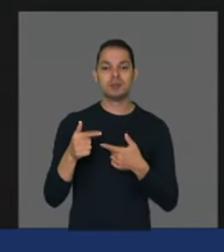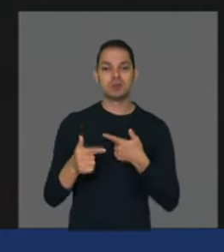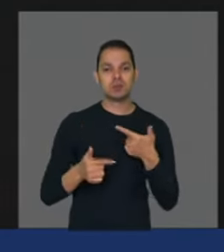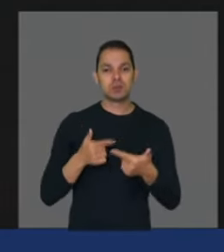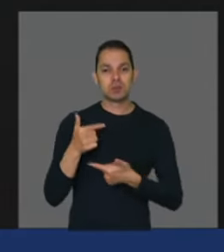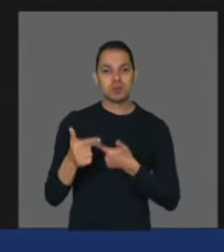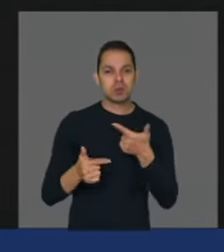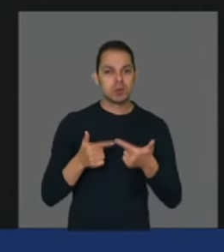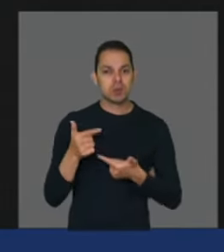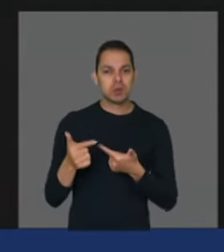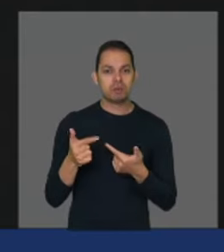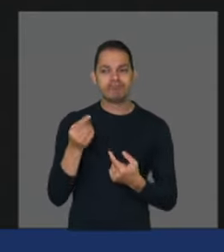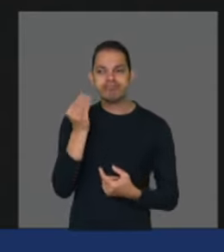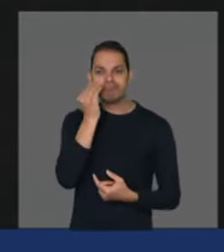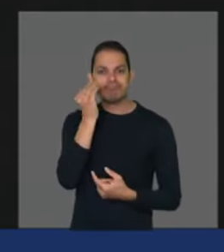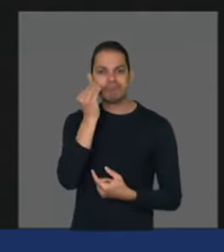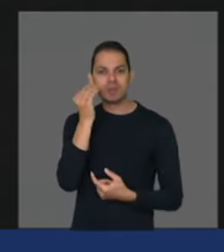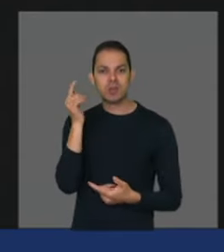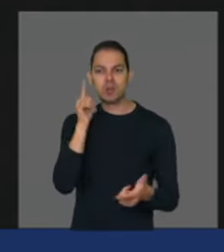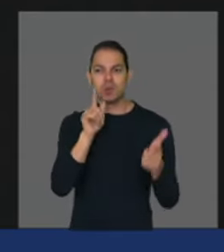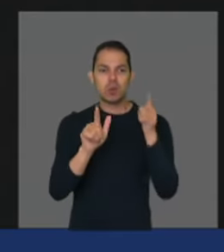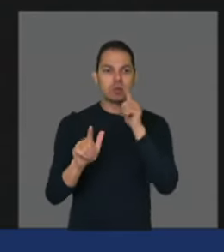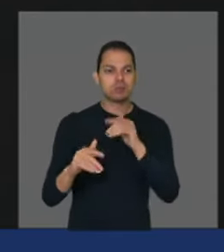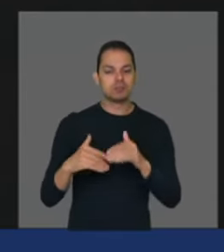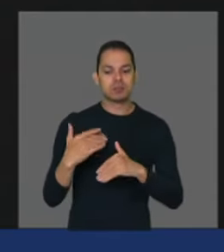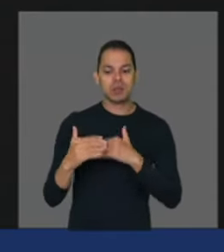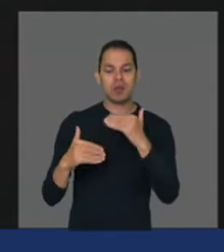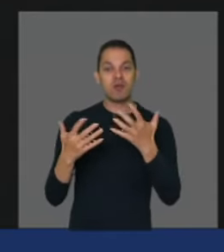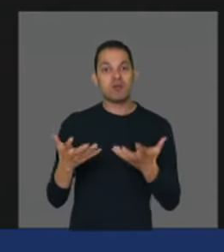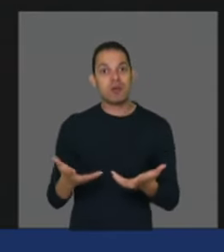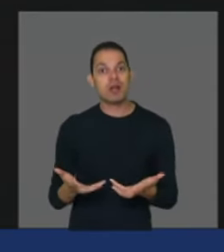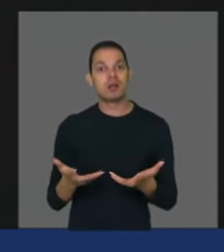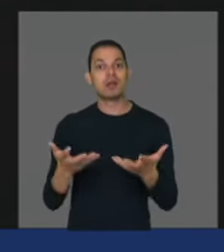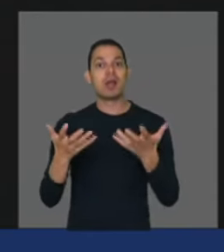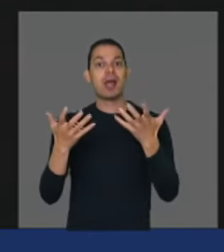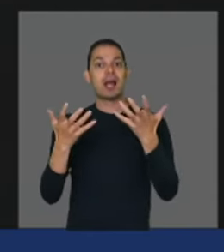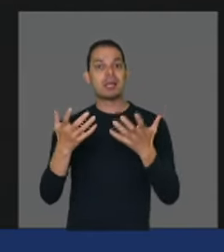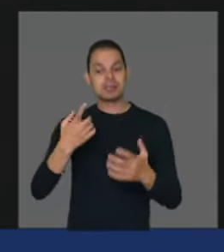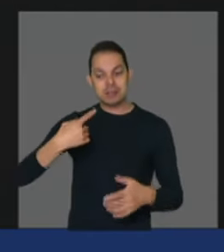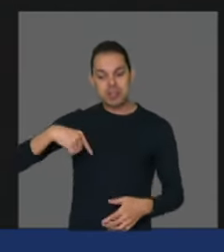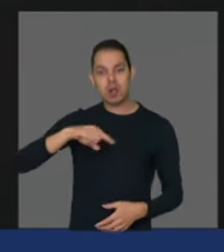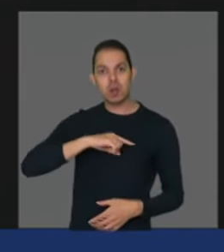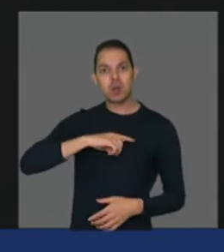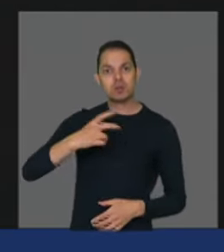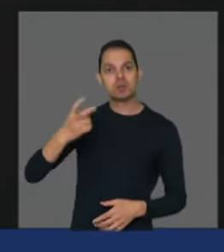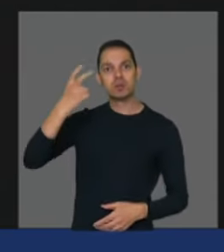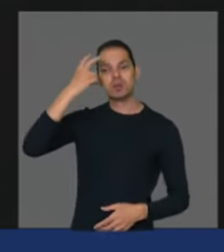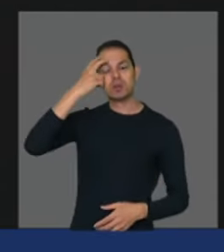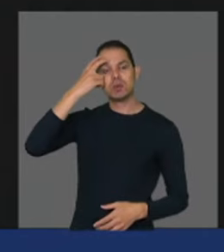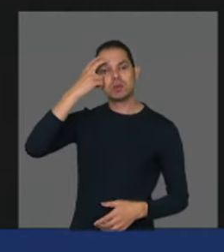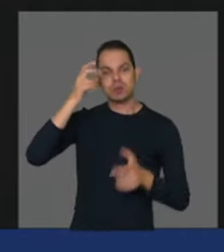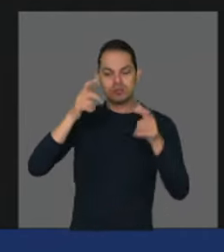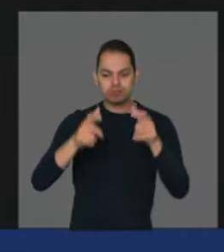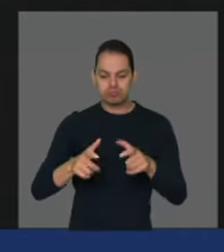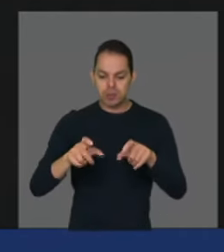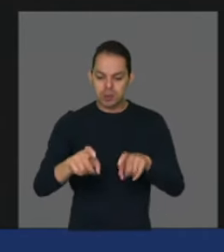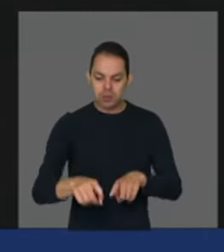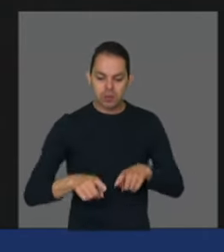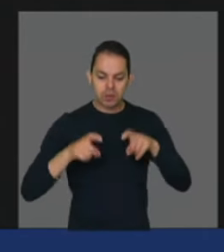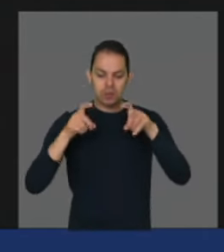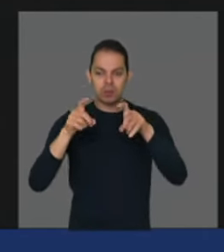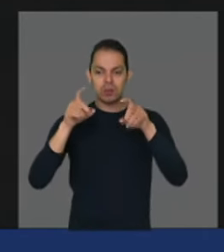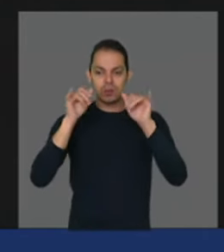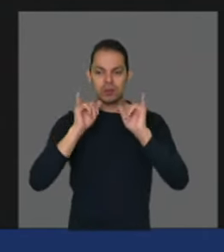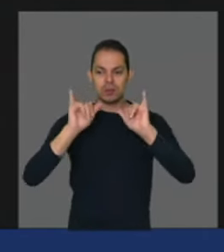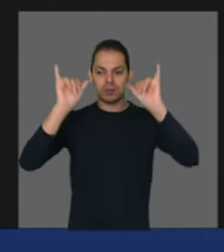podermos nós cada vez mais fortalecer a nossa cultura a cultura camponesa e eu